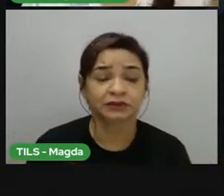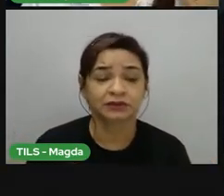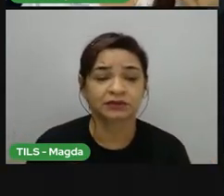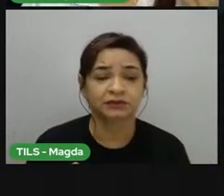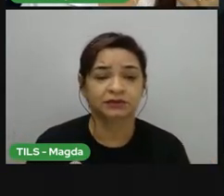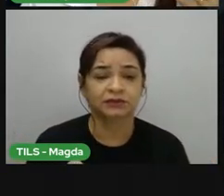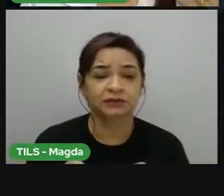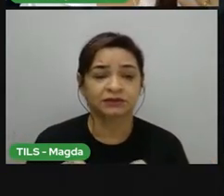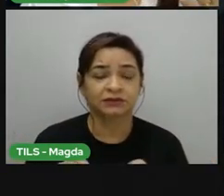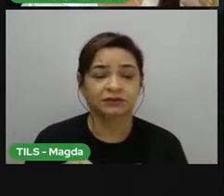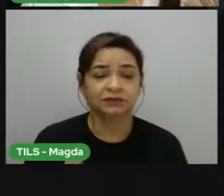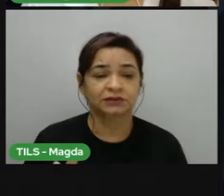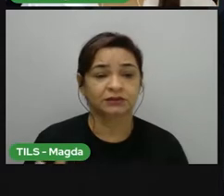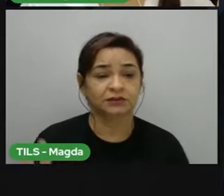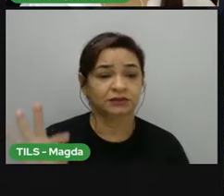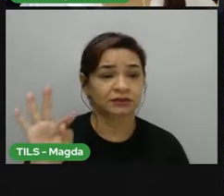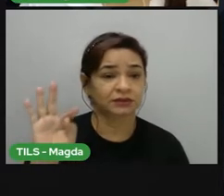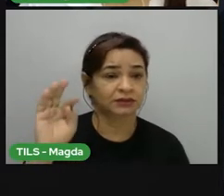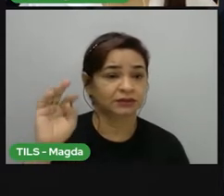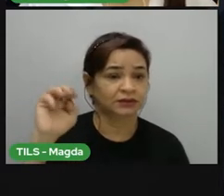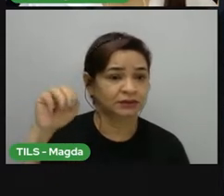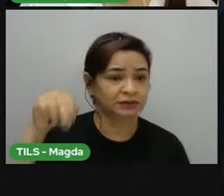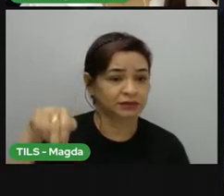Eu já dei spoiler na primeira questão, né?